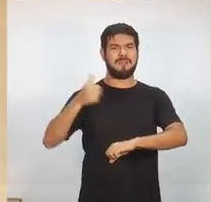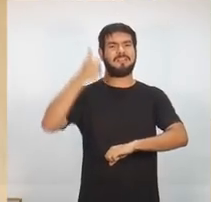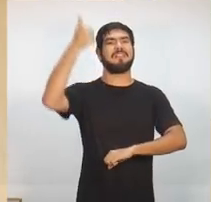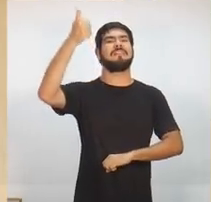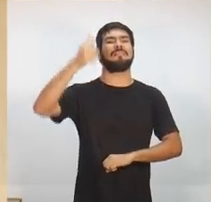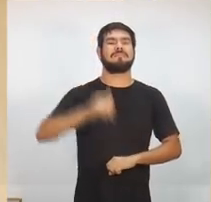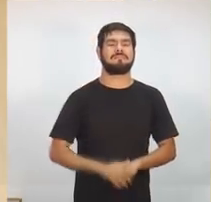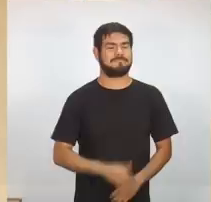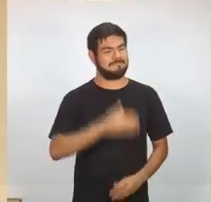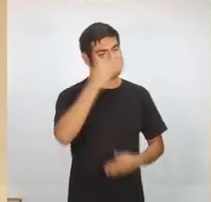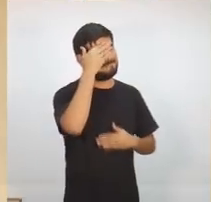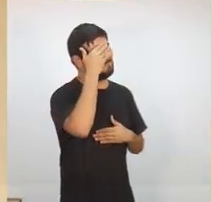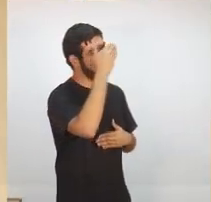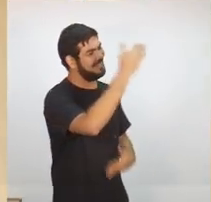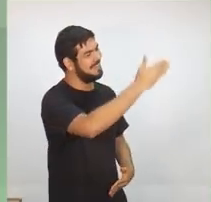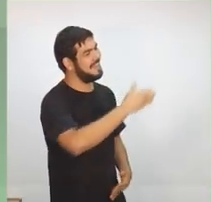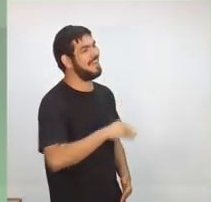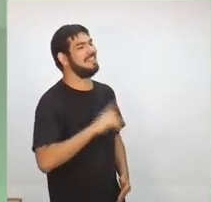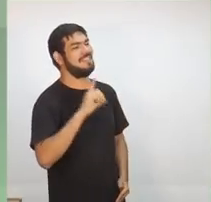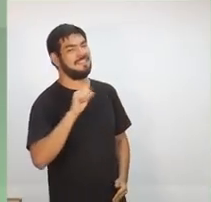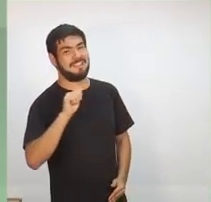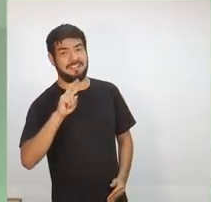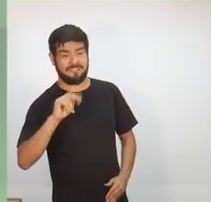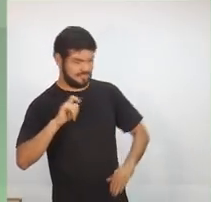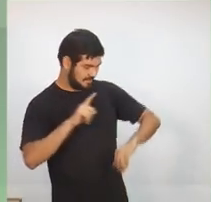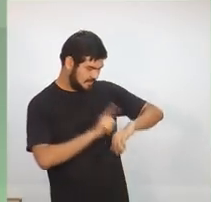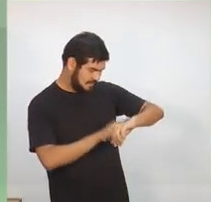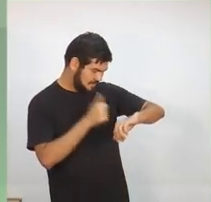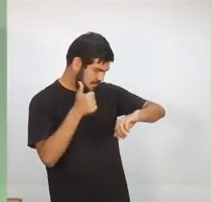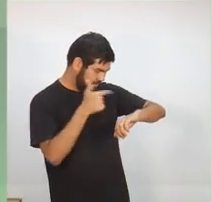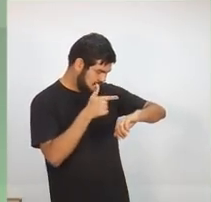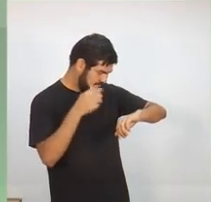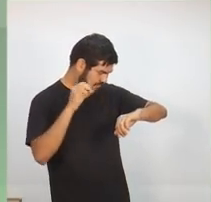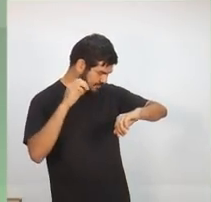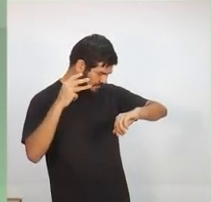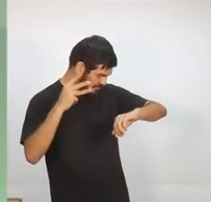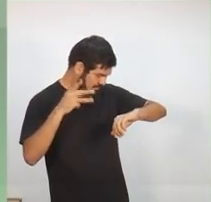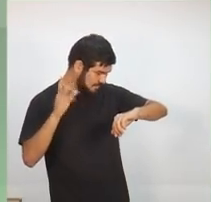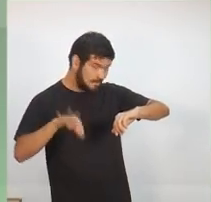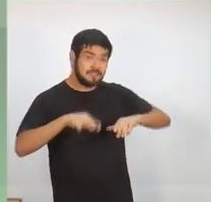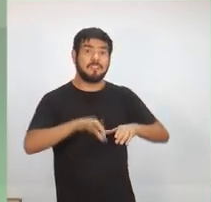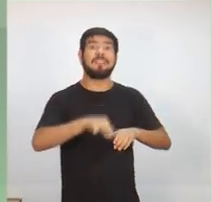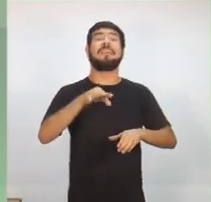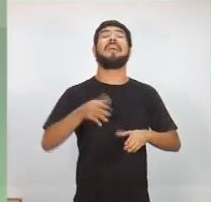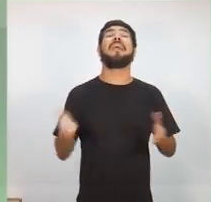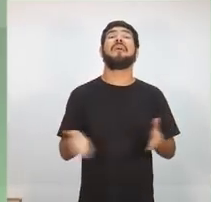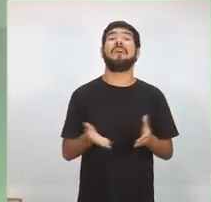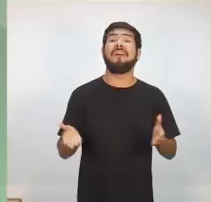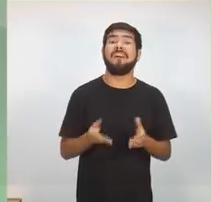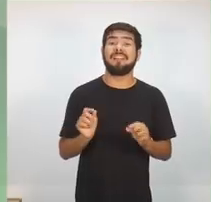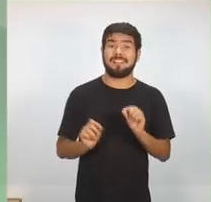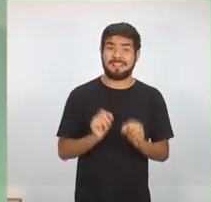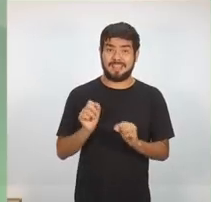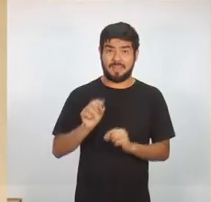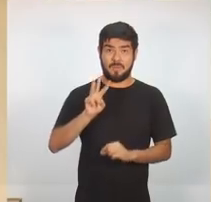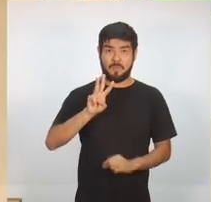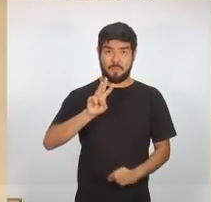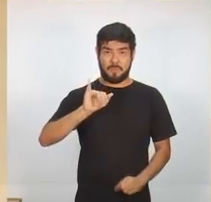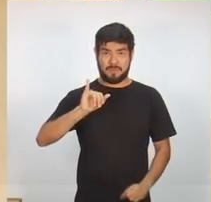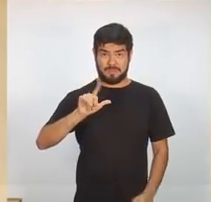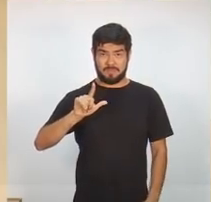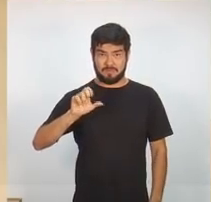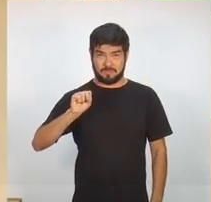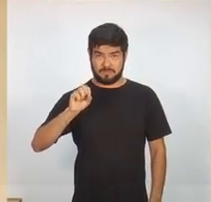obrigada, candidato Davi Almeida. Doze horas e três minutos. Pela ordem do nosso sorteio, quem fala agora é o candidato Wilson Lima, do